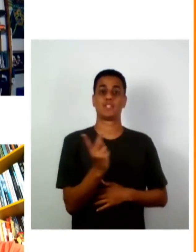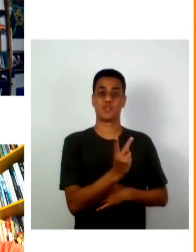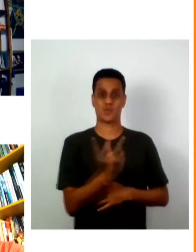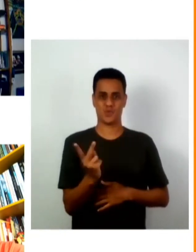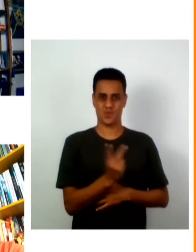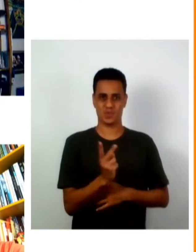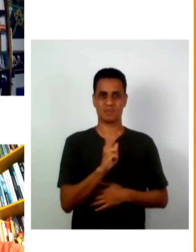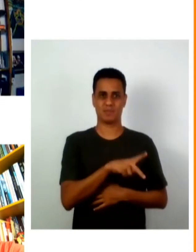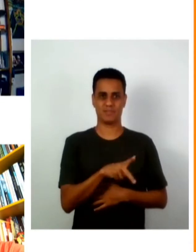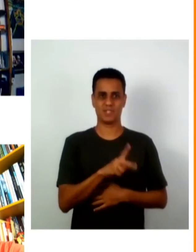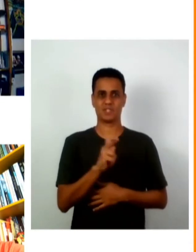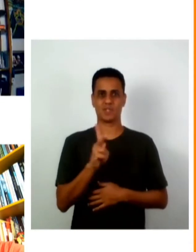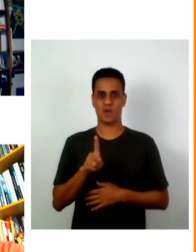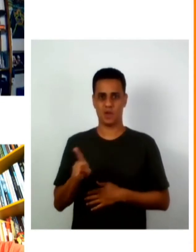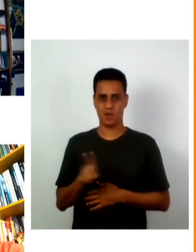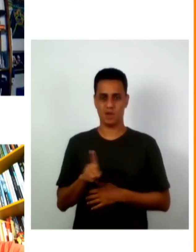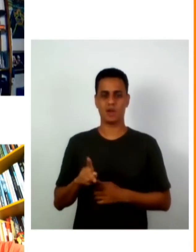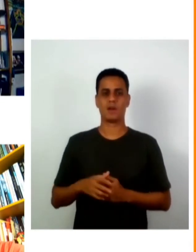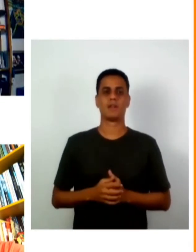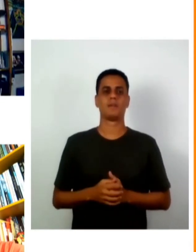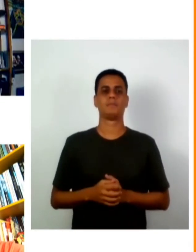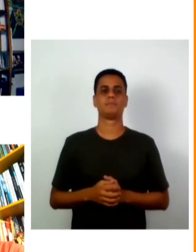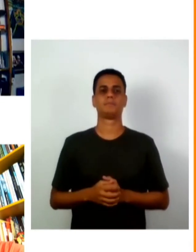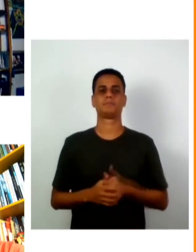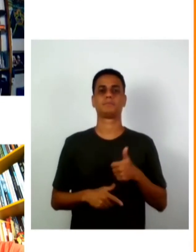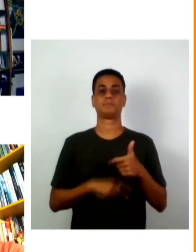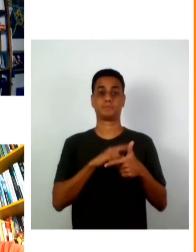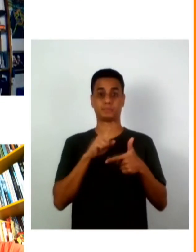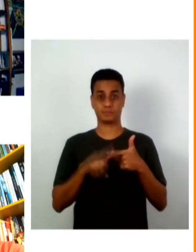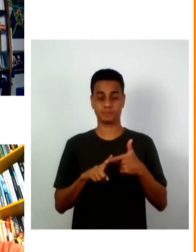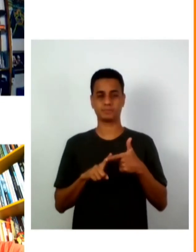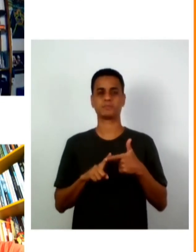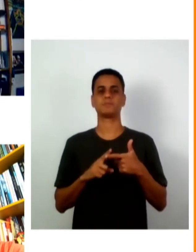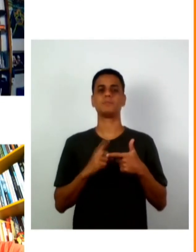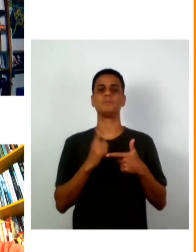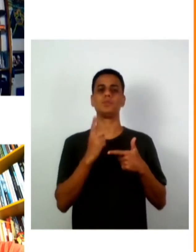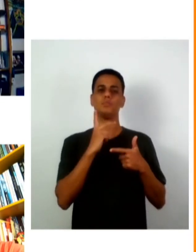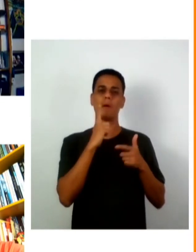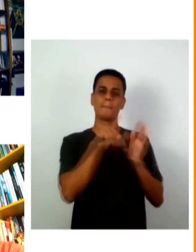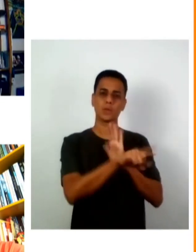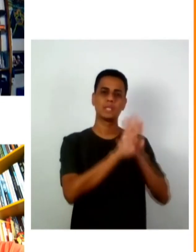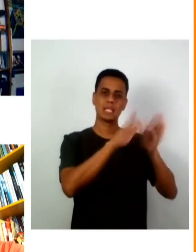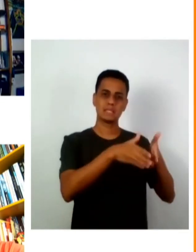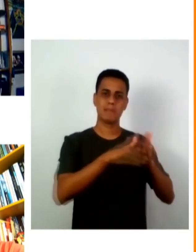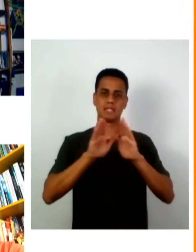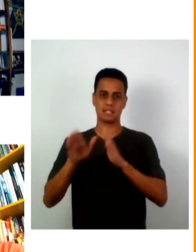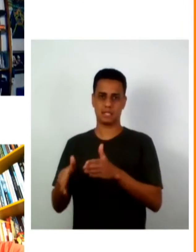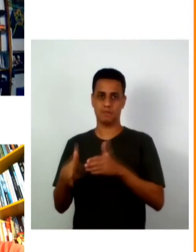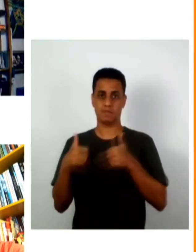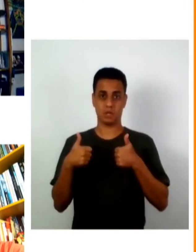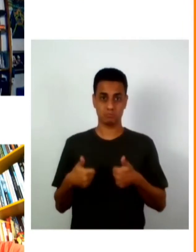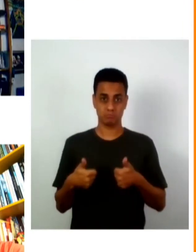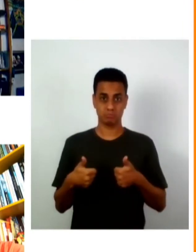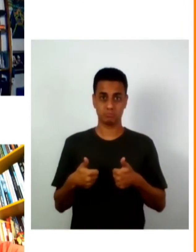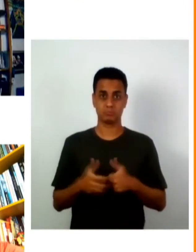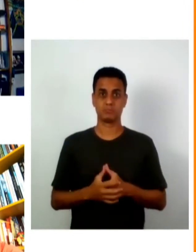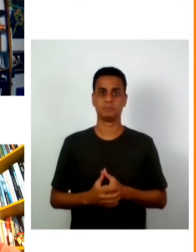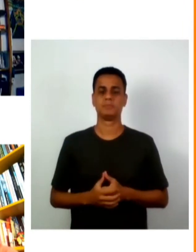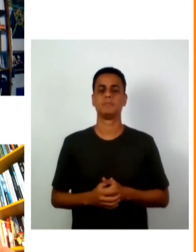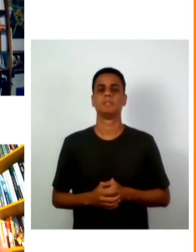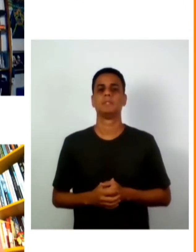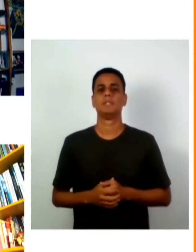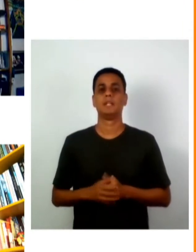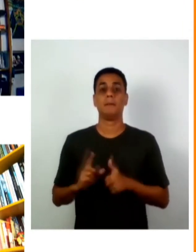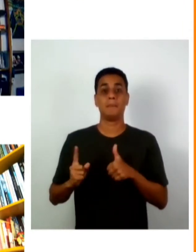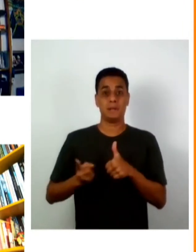e depois uma a cada uma tudo bem bom a primeira que segue para